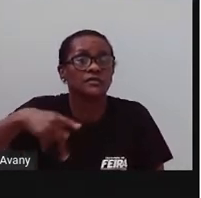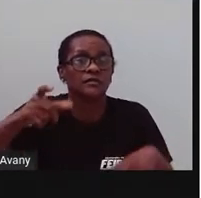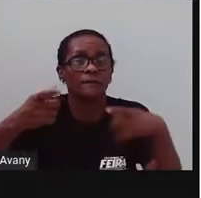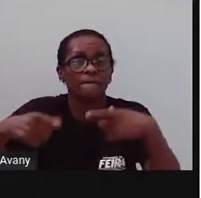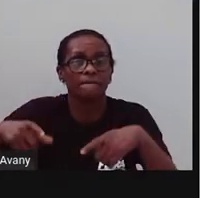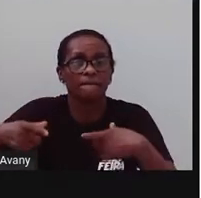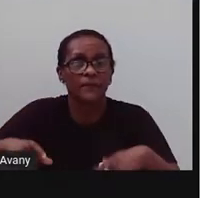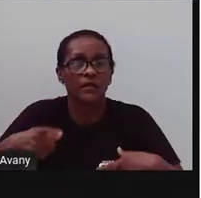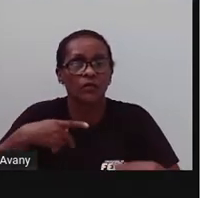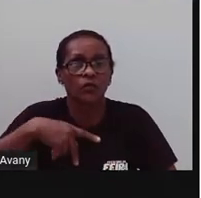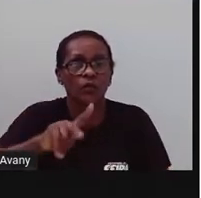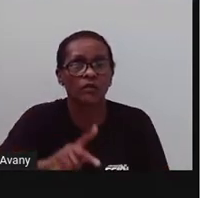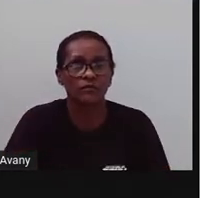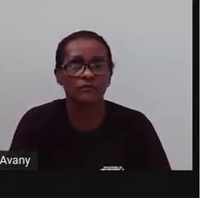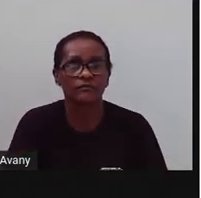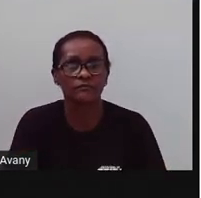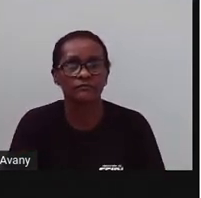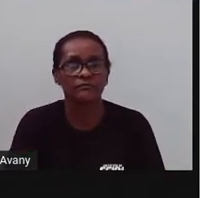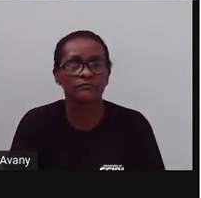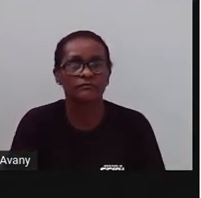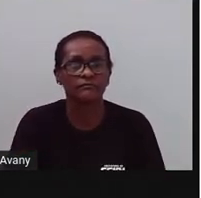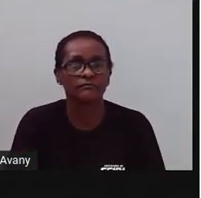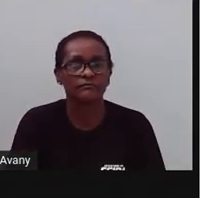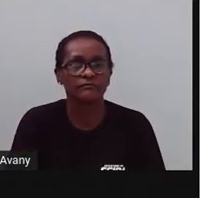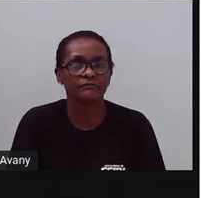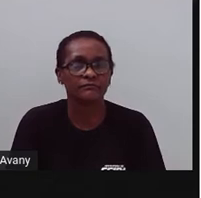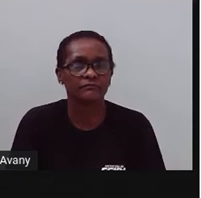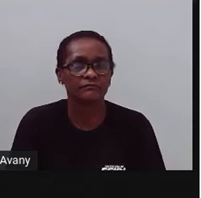Você mora em algum desses bairros que a Pró falou?